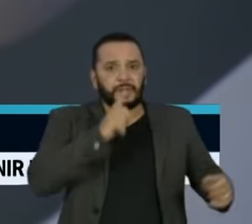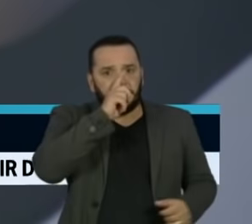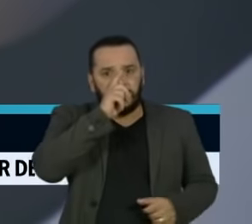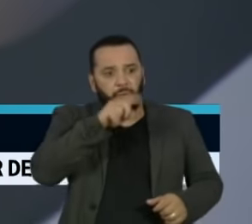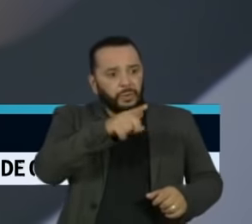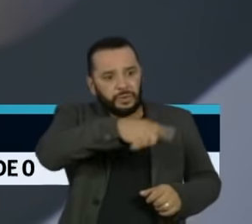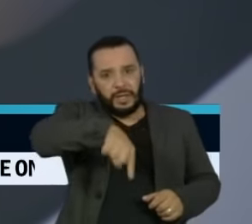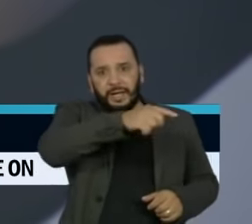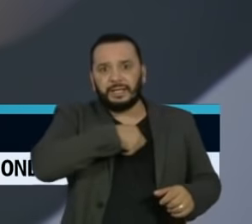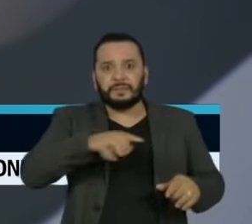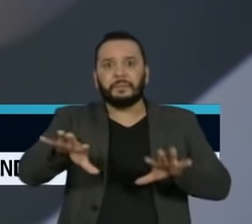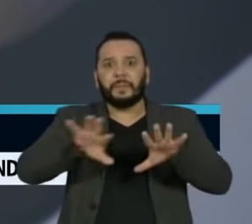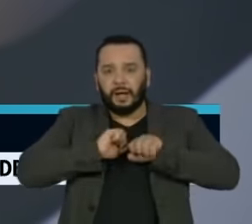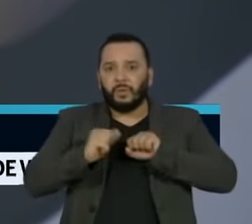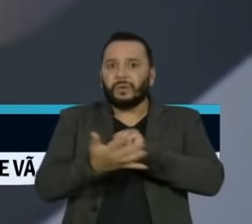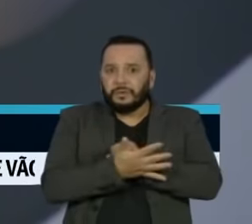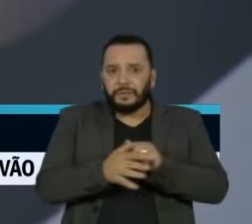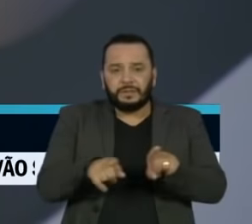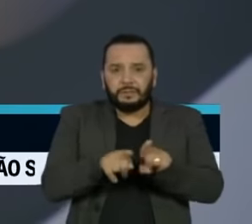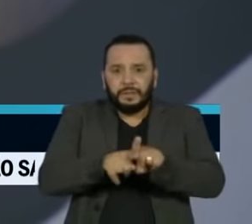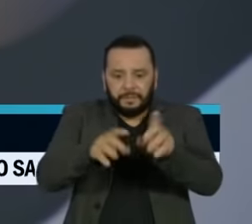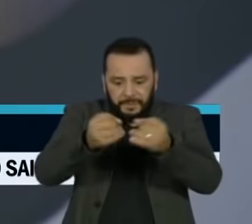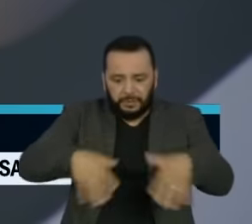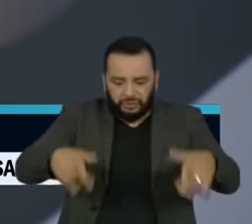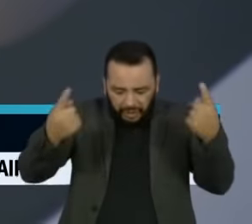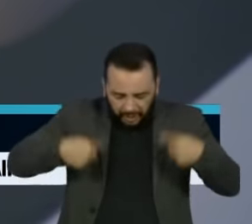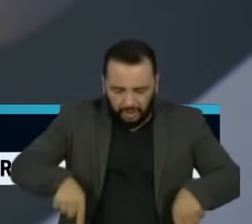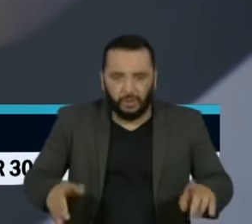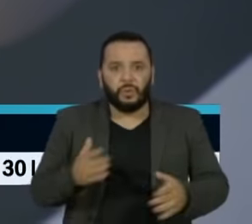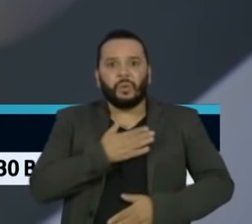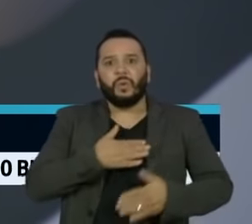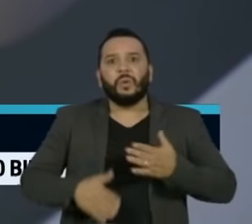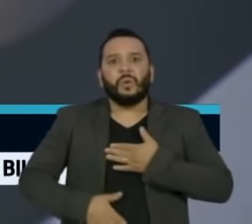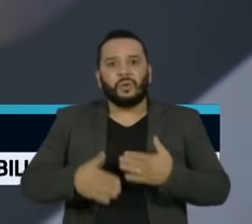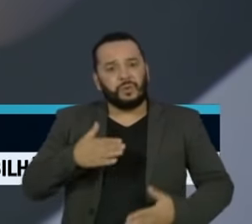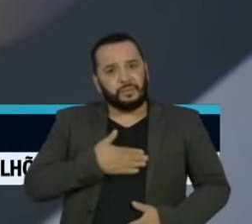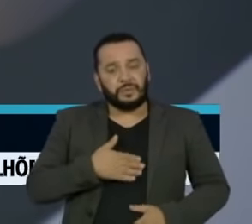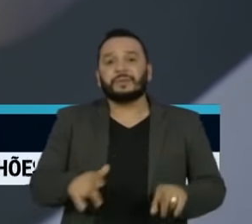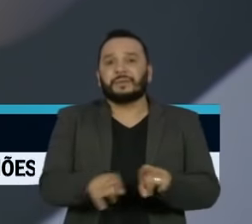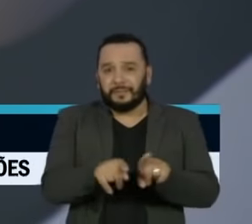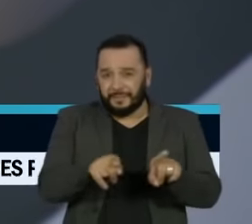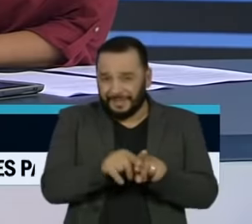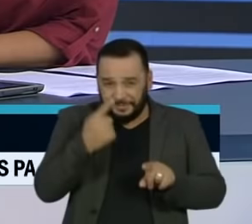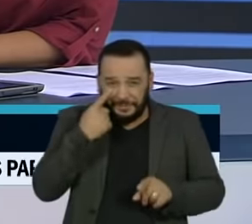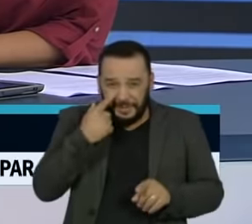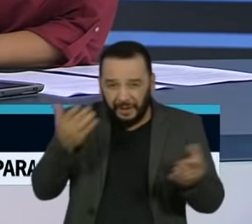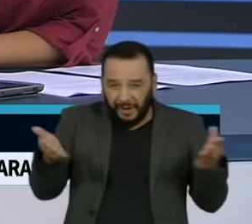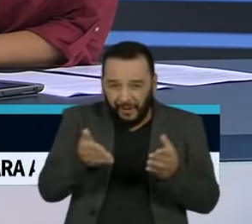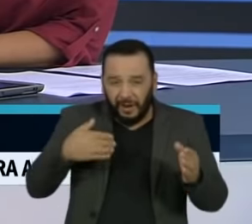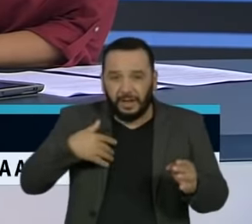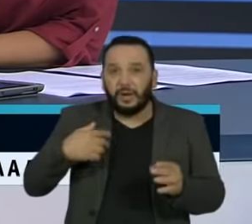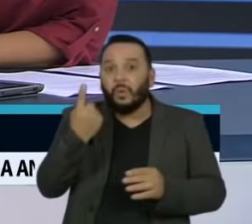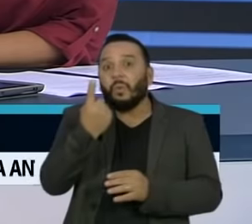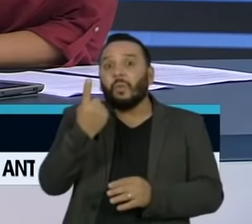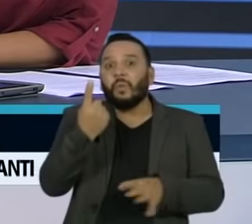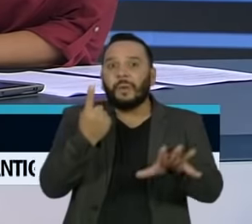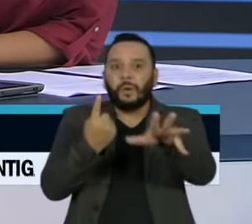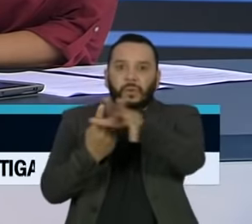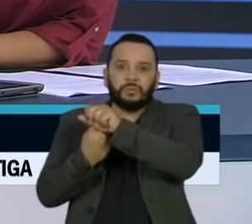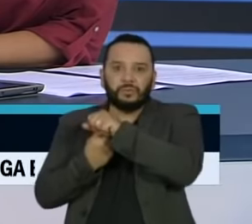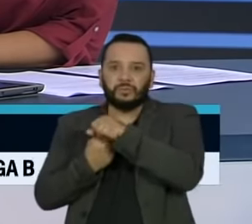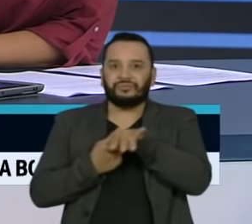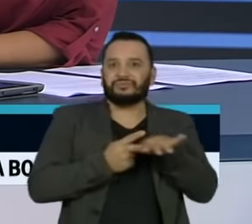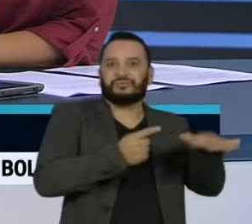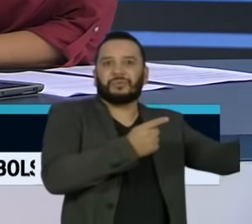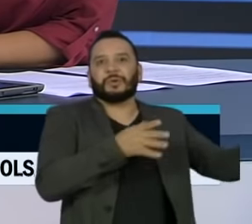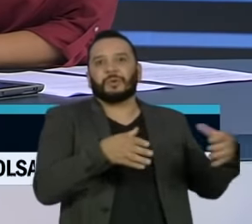por causa de sequelas. A gente viu uma alta taxa de transmissão de Covid entre eles agora nos campeonatos. E se esses moços têm